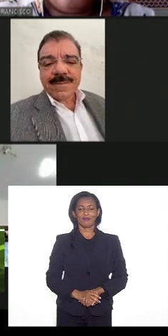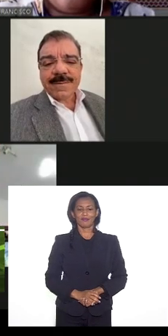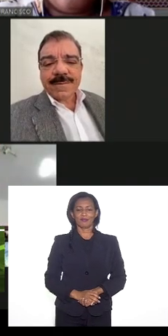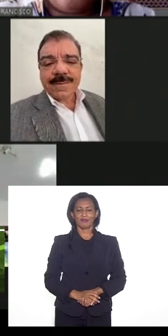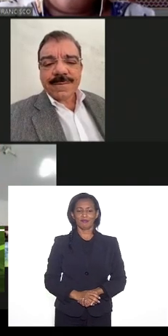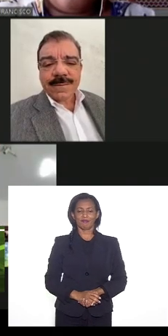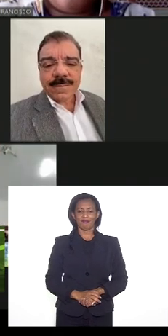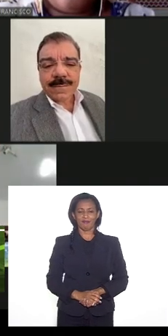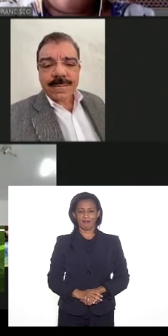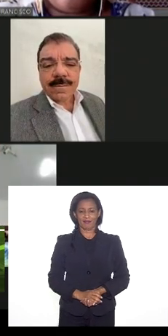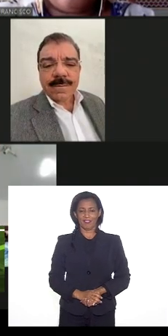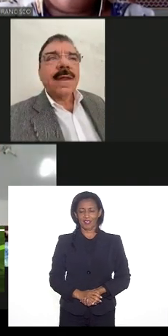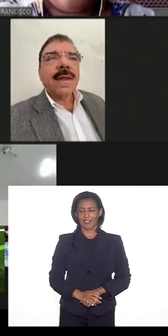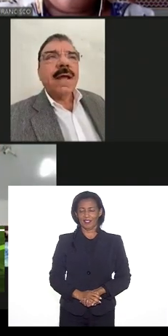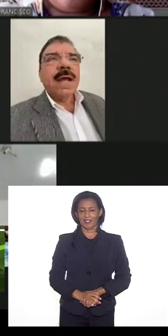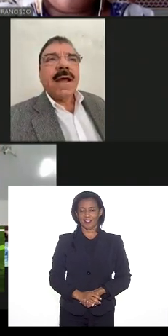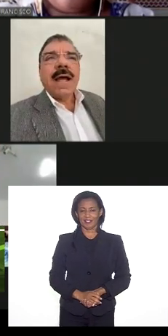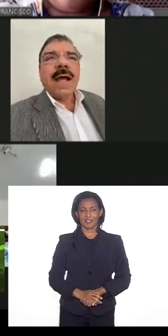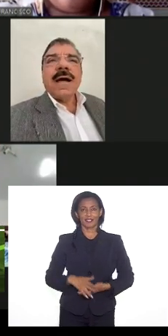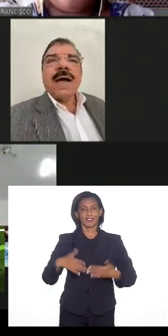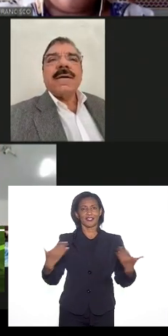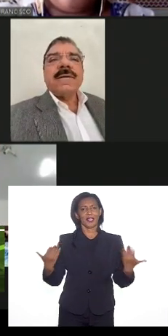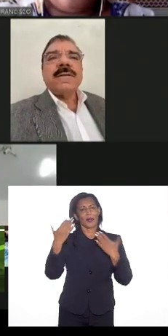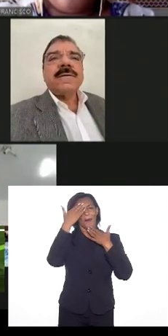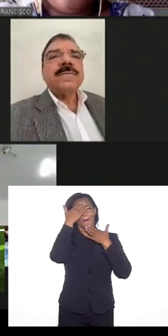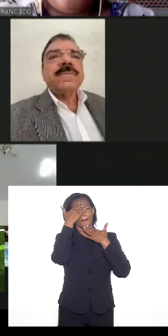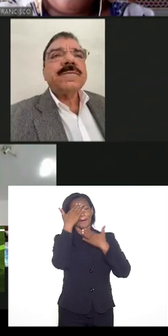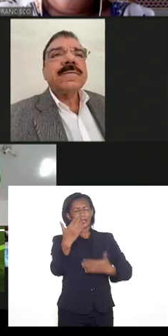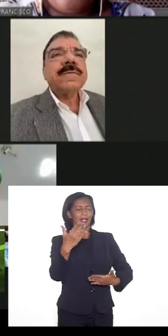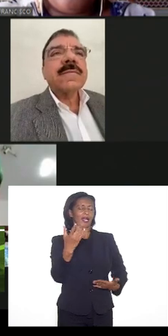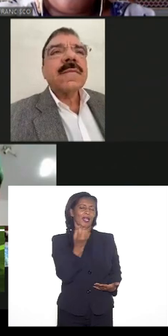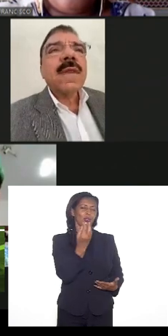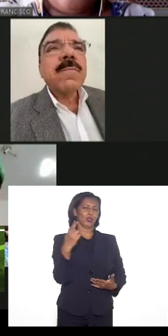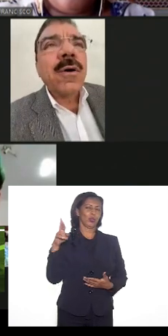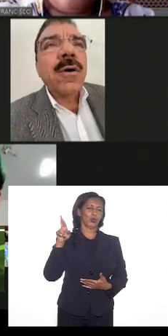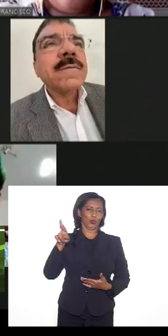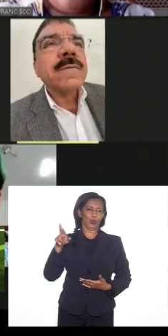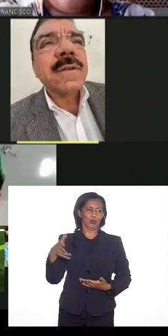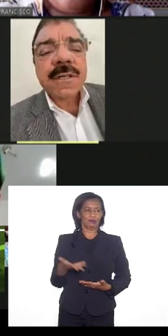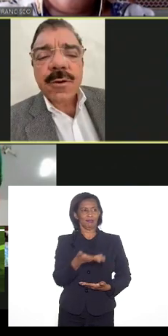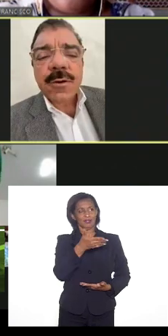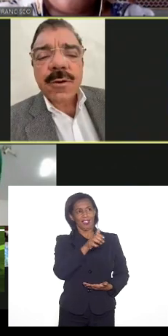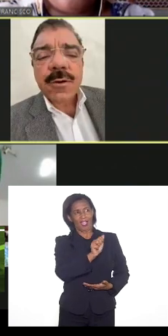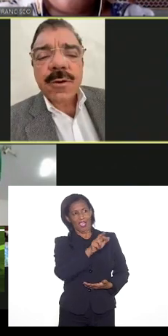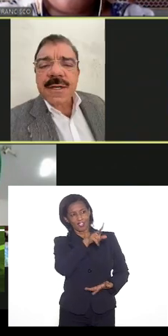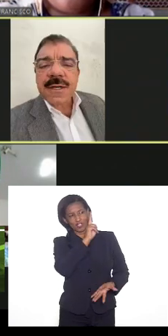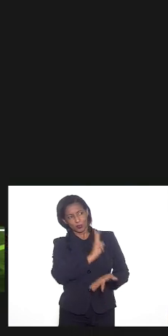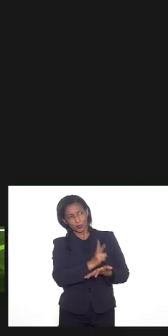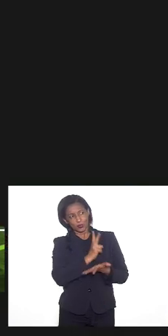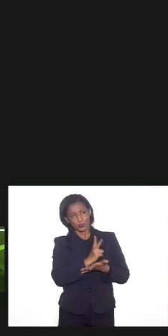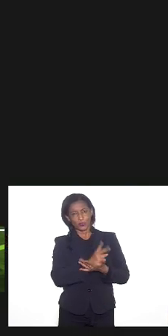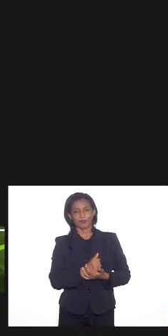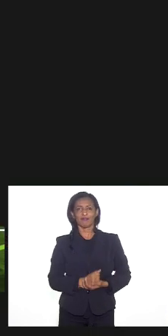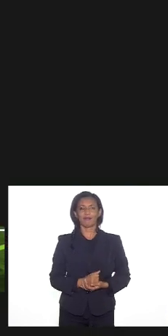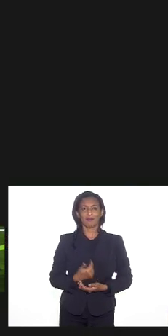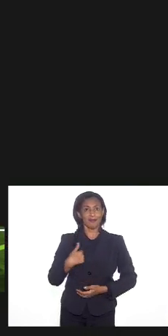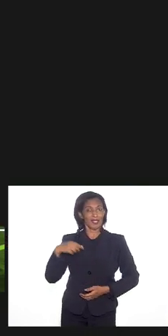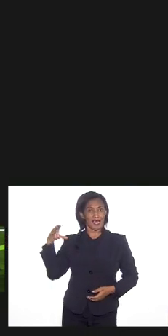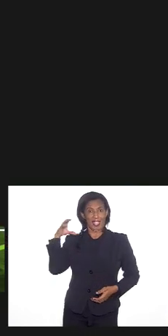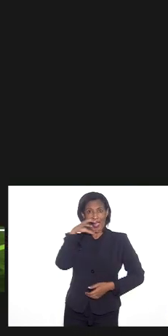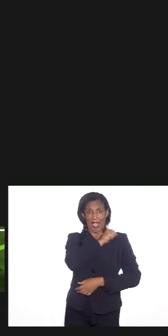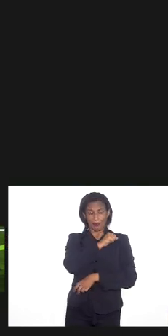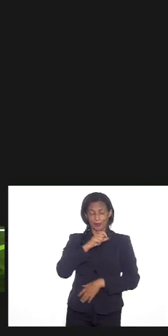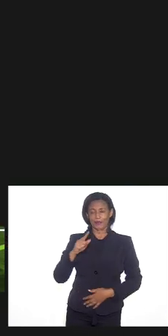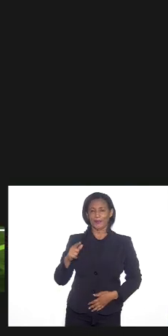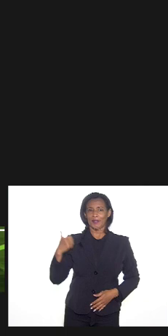deputado Atila Nunes obrigada doutor Gilberto deputado Atila Nunes bom eu sei o mais rápido possível bom em primeiro